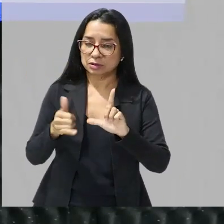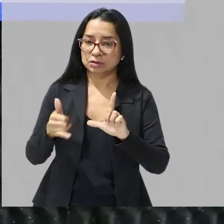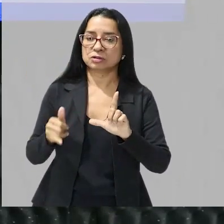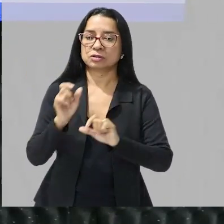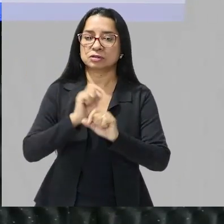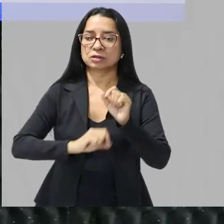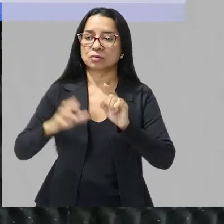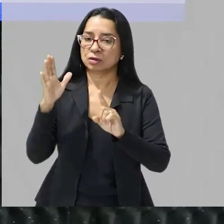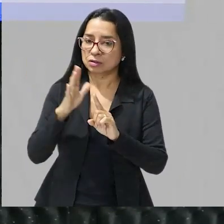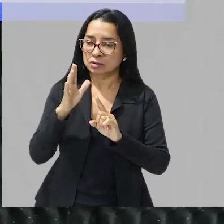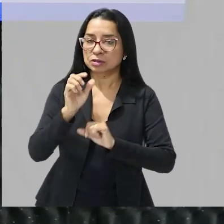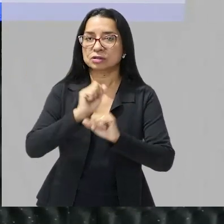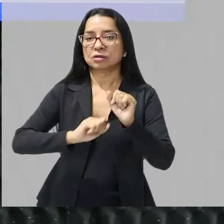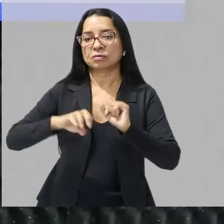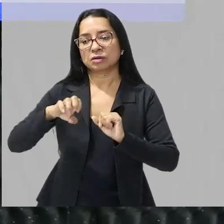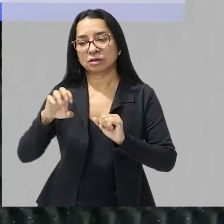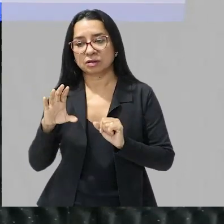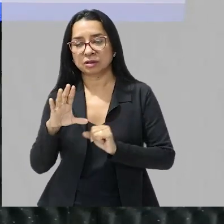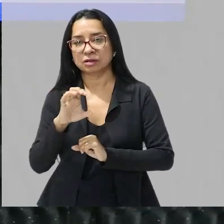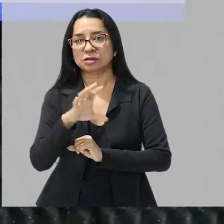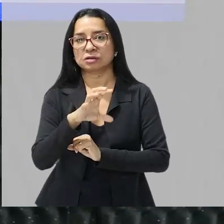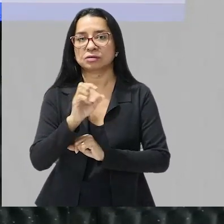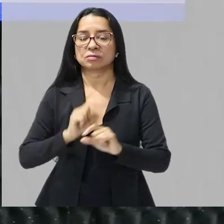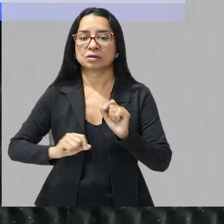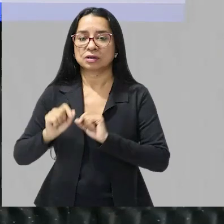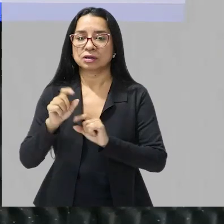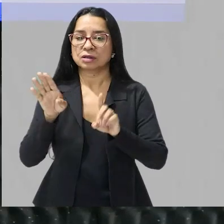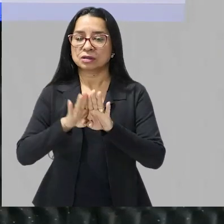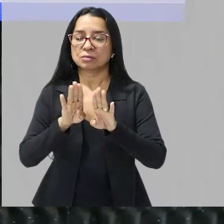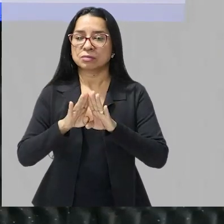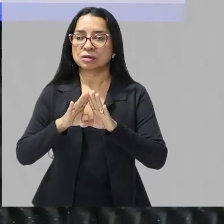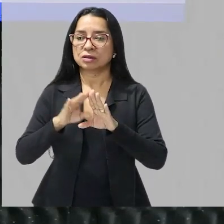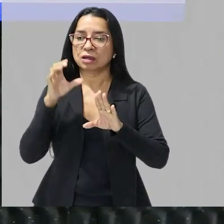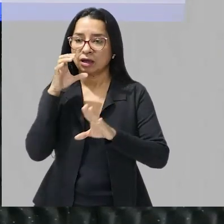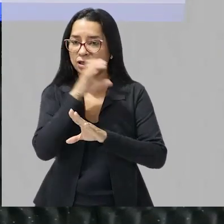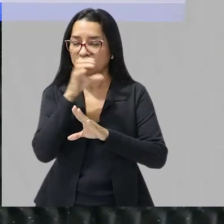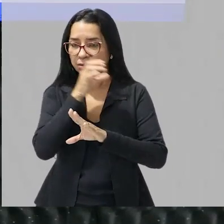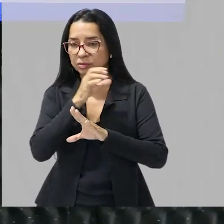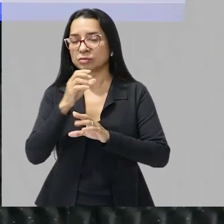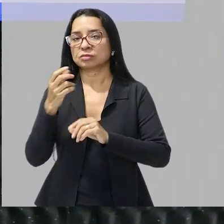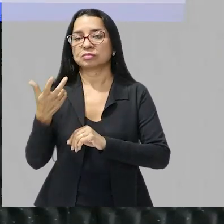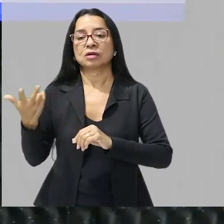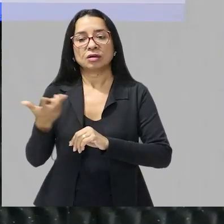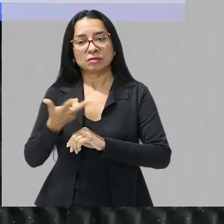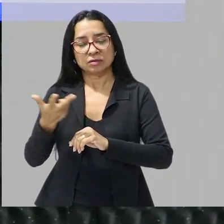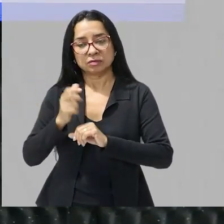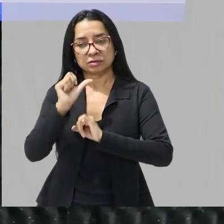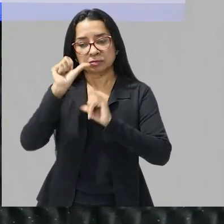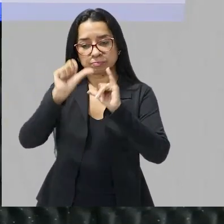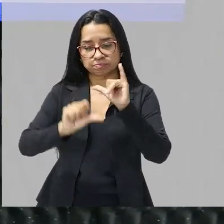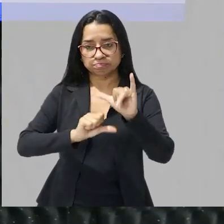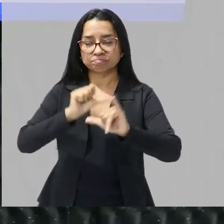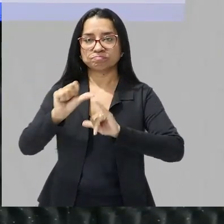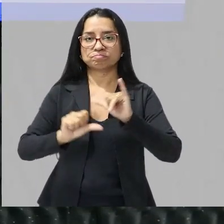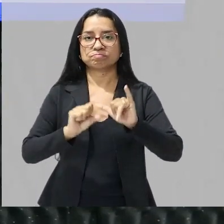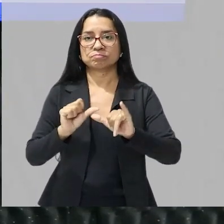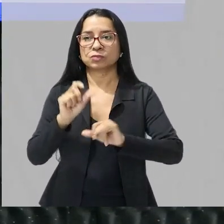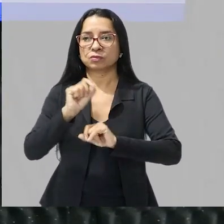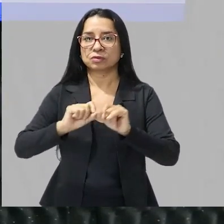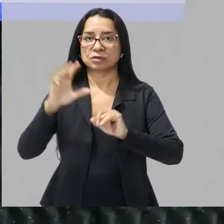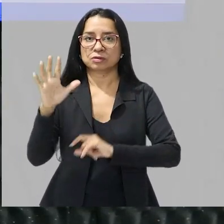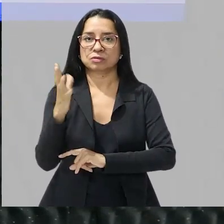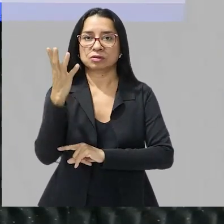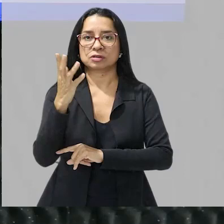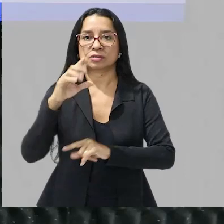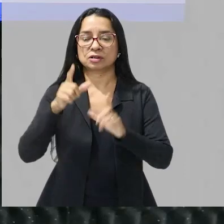a atuação da enzima e ela ao mesmo tempo ela acelera a velocidade da reação química o que acontecia